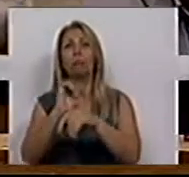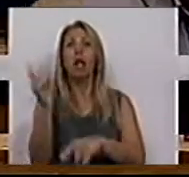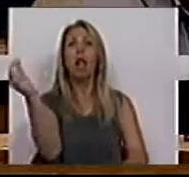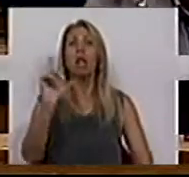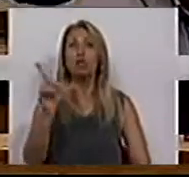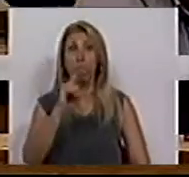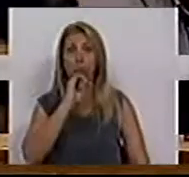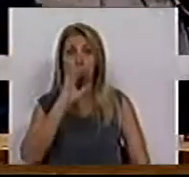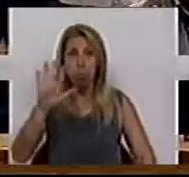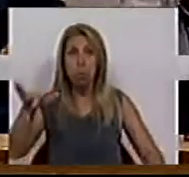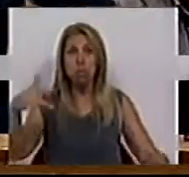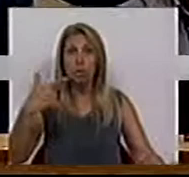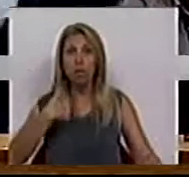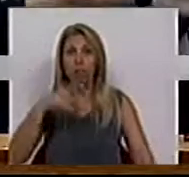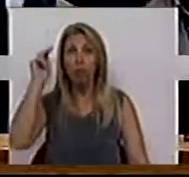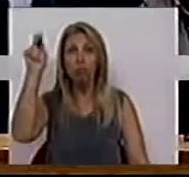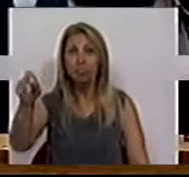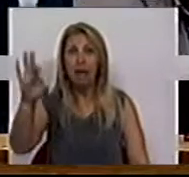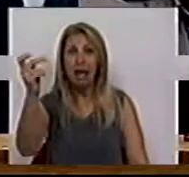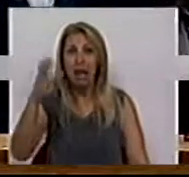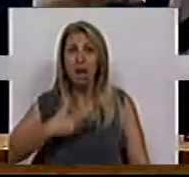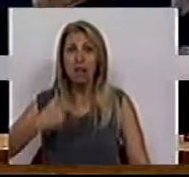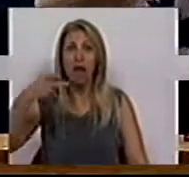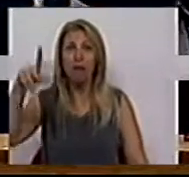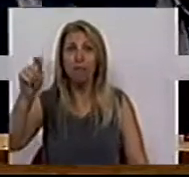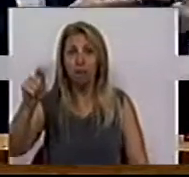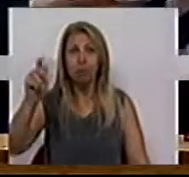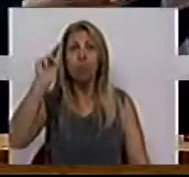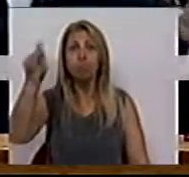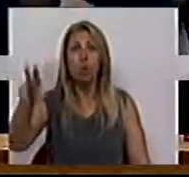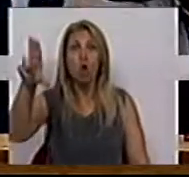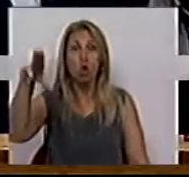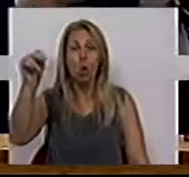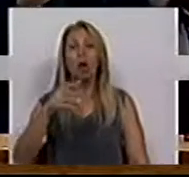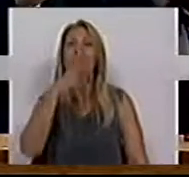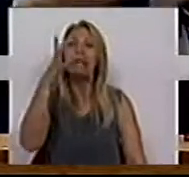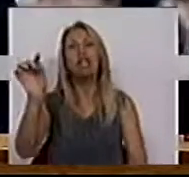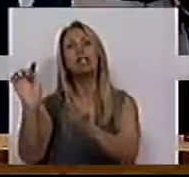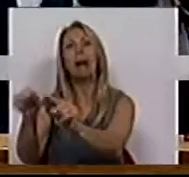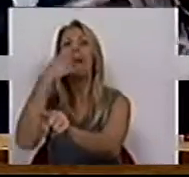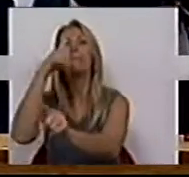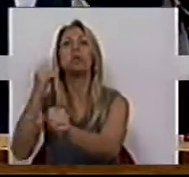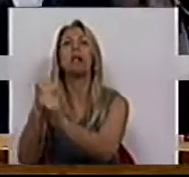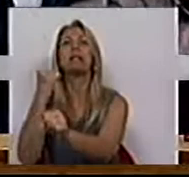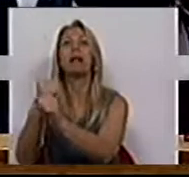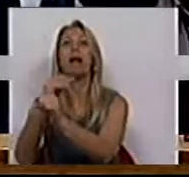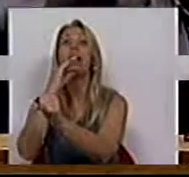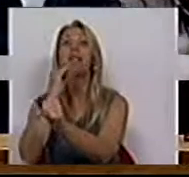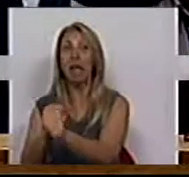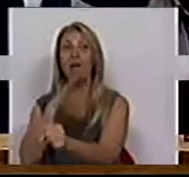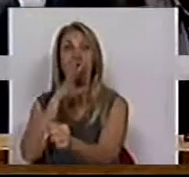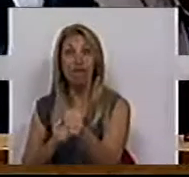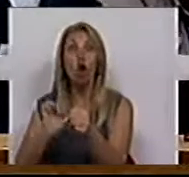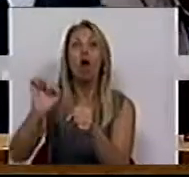nunca ter ido à herdade dos machados, e diz que aqueles herdeiros, que aqueles rendeiros e os seus herdeiros deixam de ter